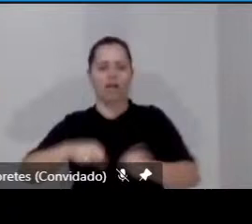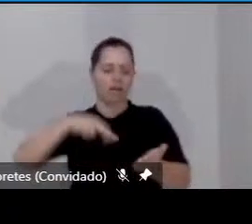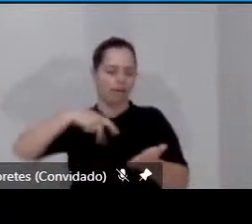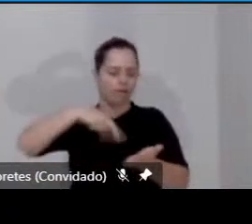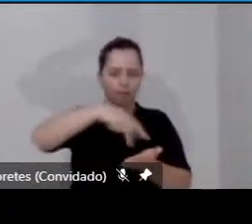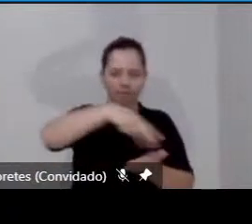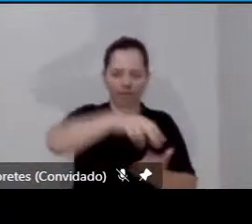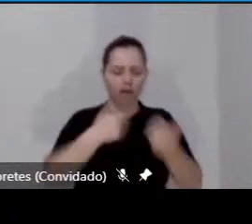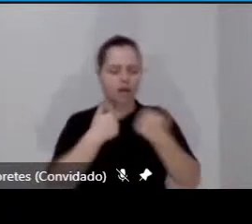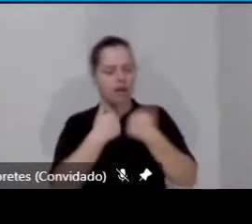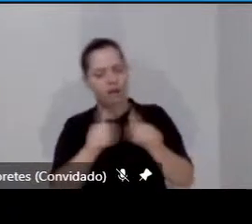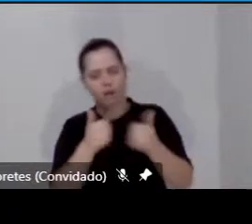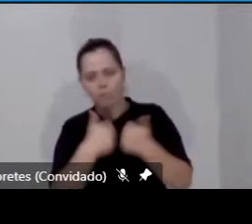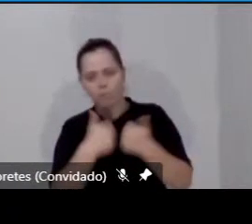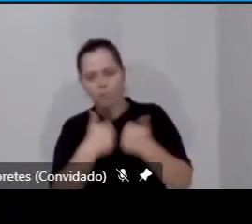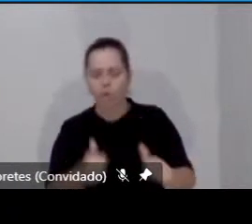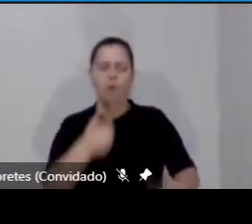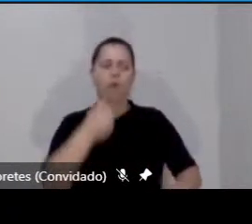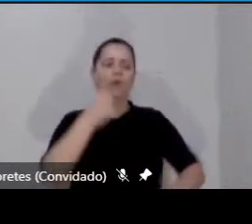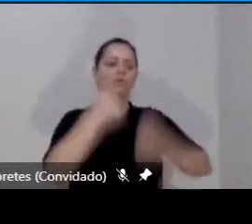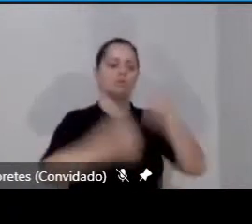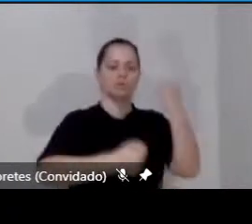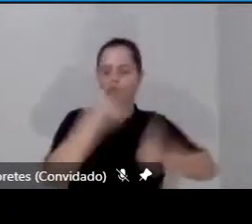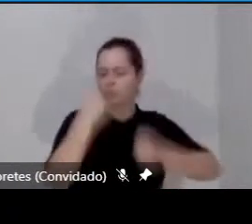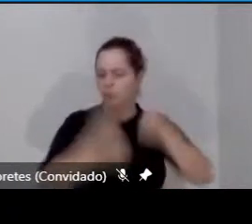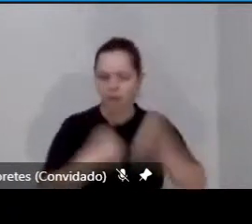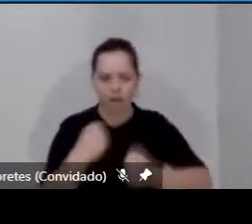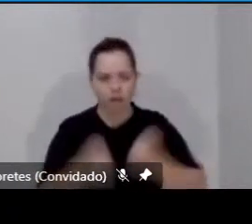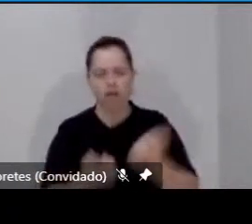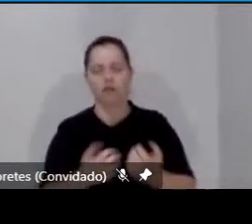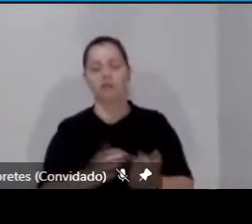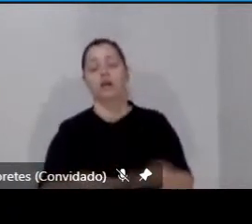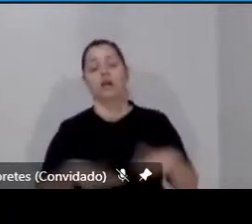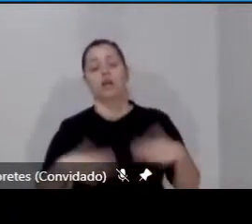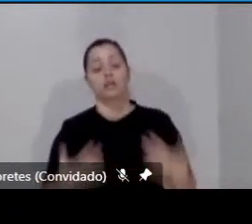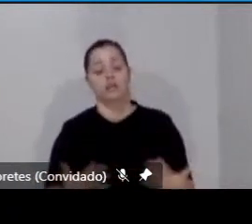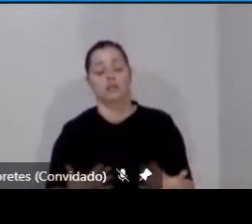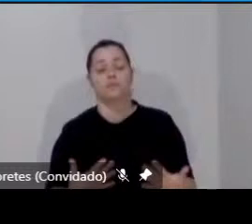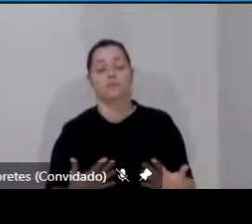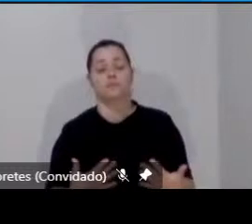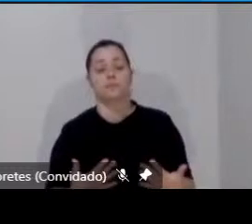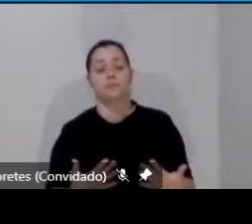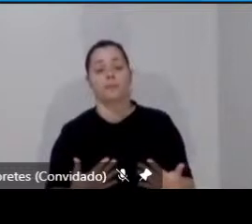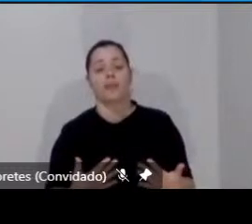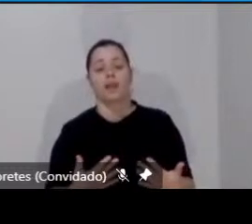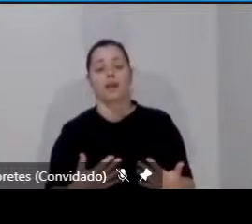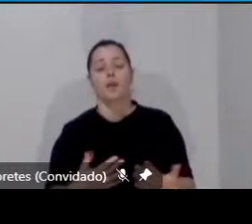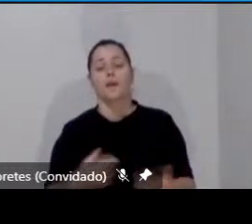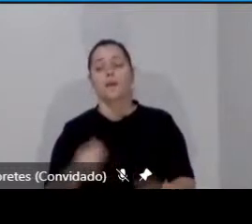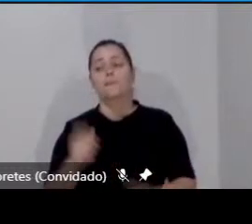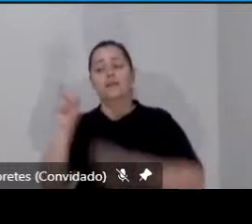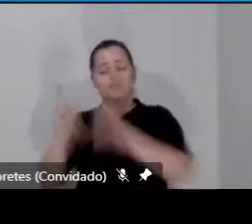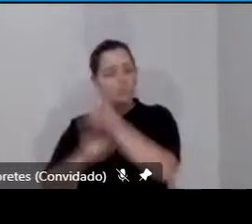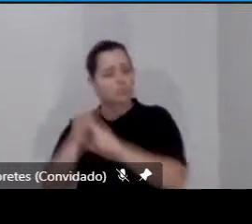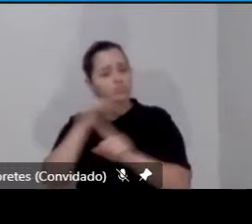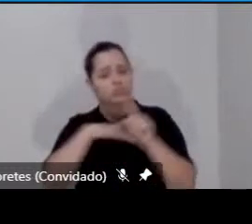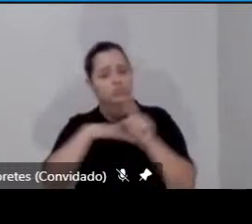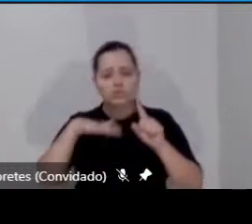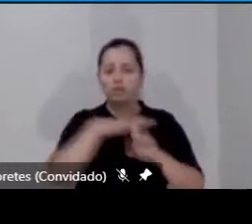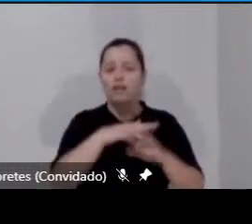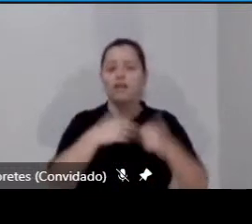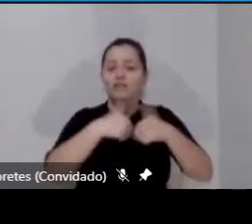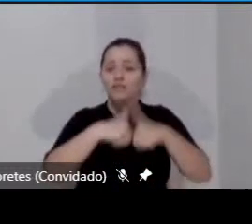ônibus nas suas faixas exclusivas. Porém, outra parcela da população ficou